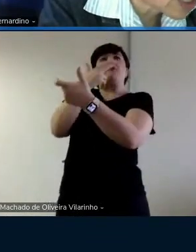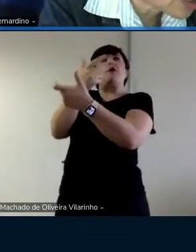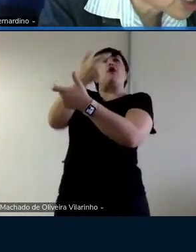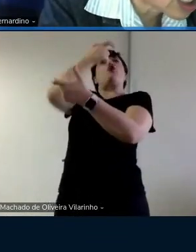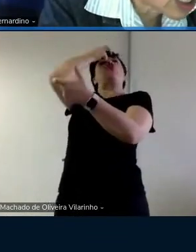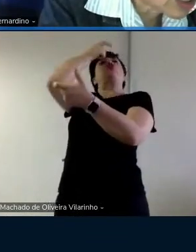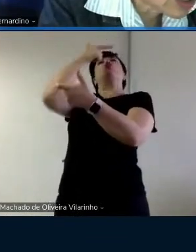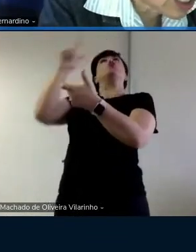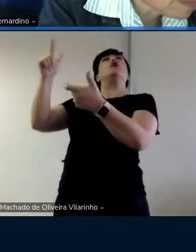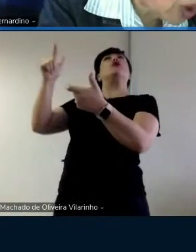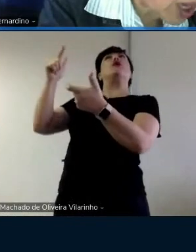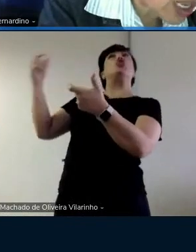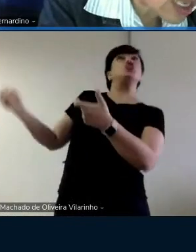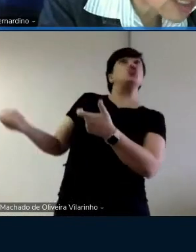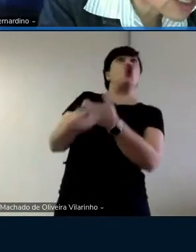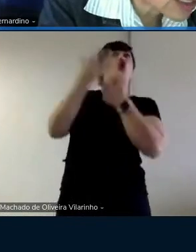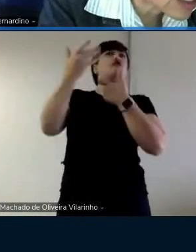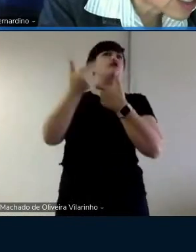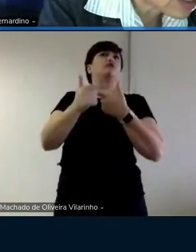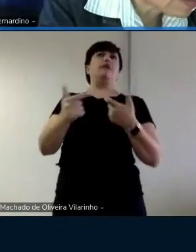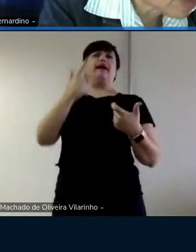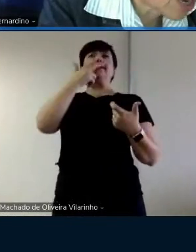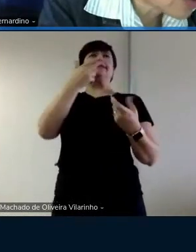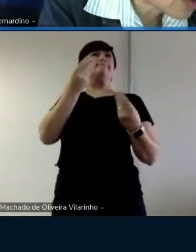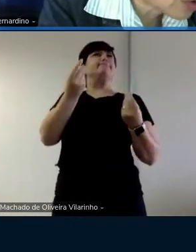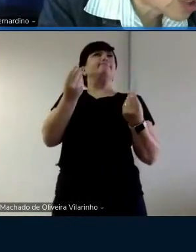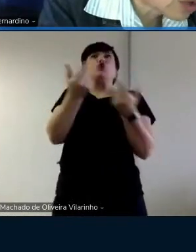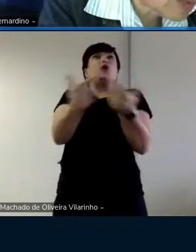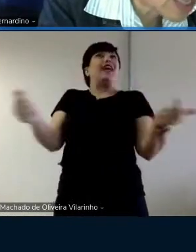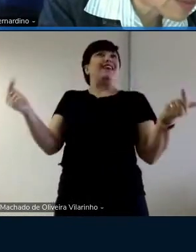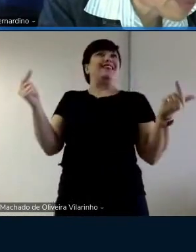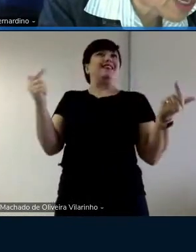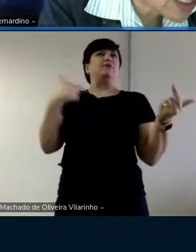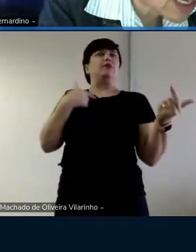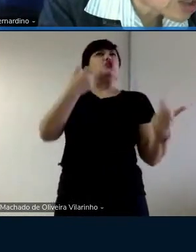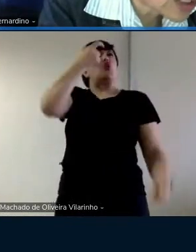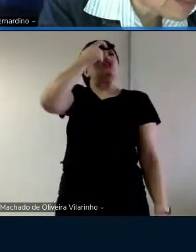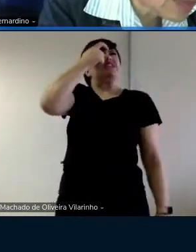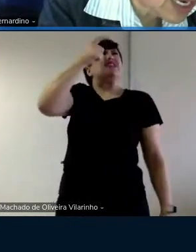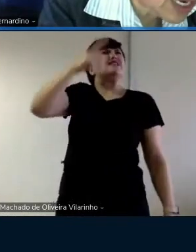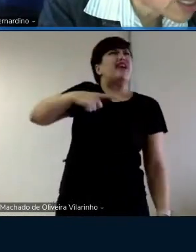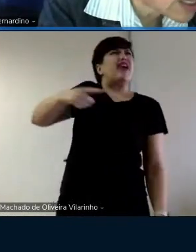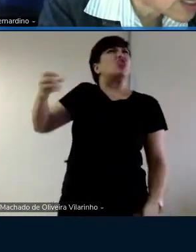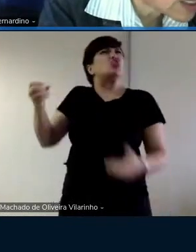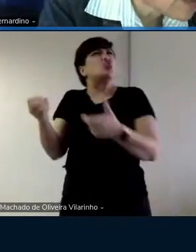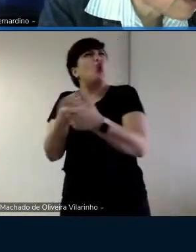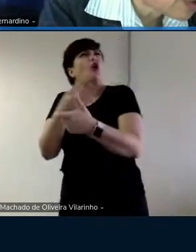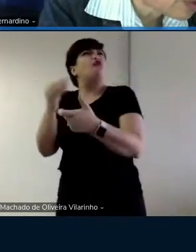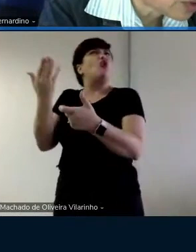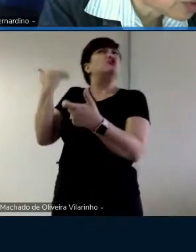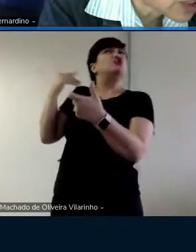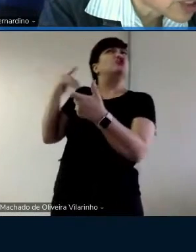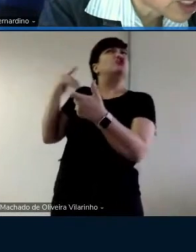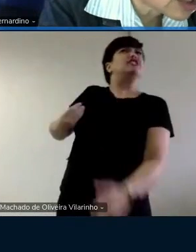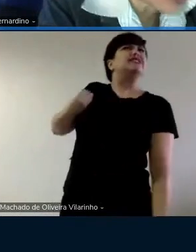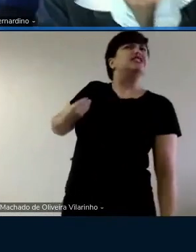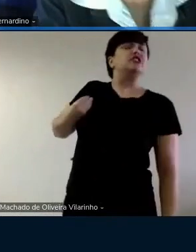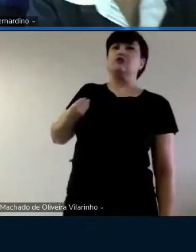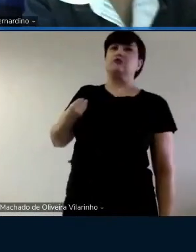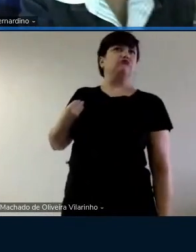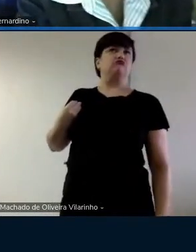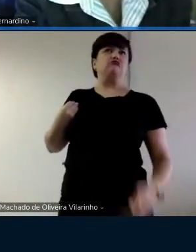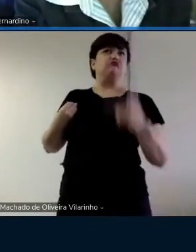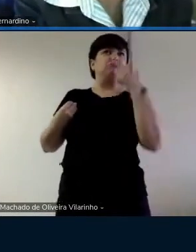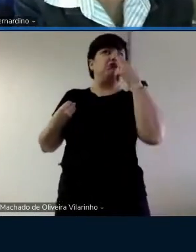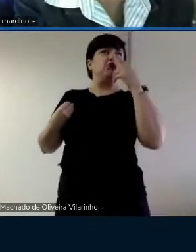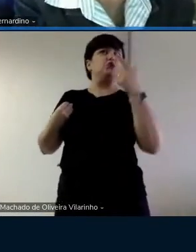da sua novidade. Embora essas palavras construídas normais apenas sejam semelhantes às que foram produzidas